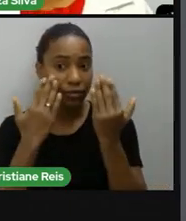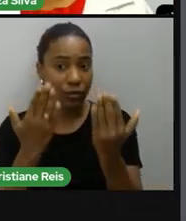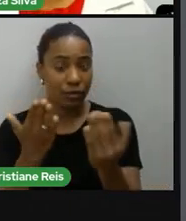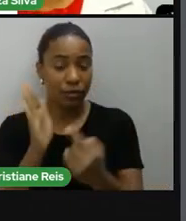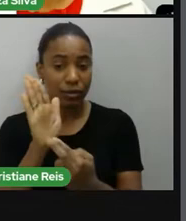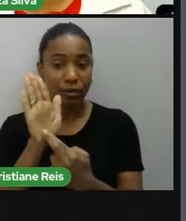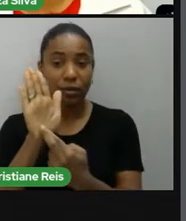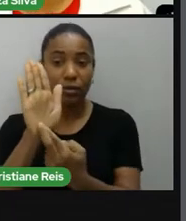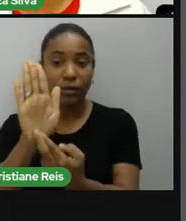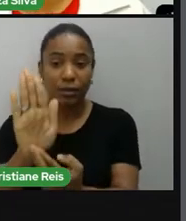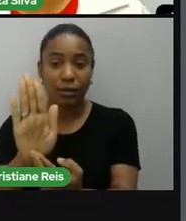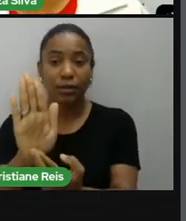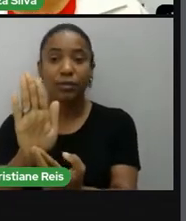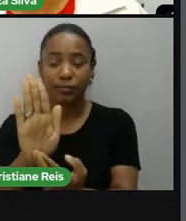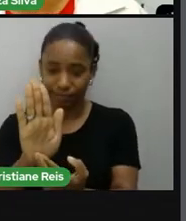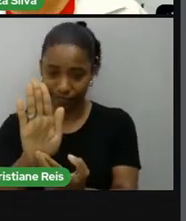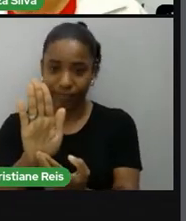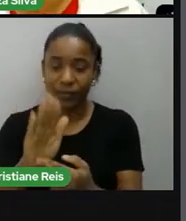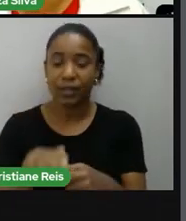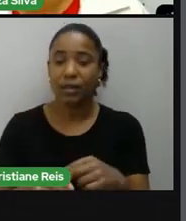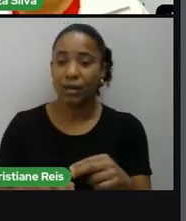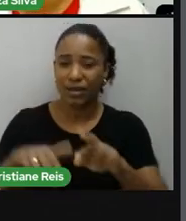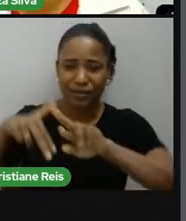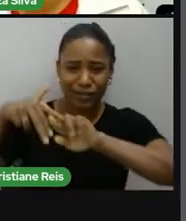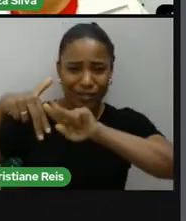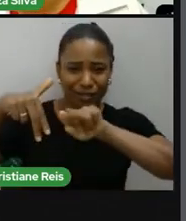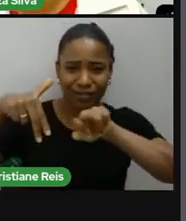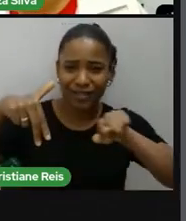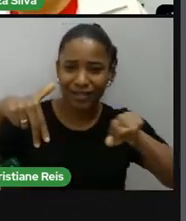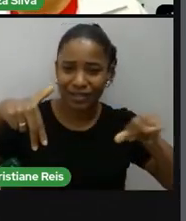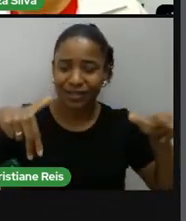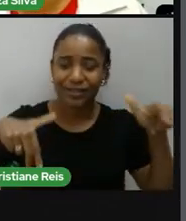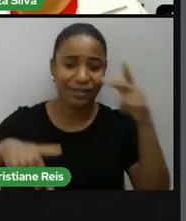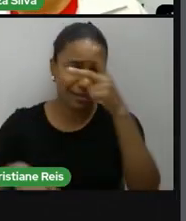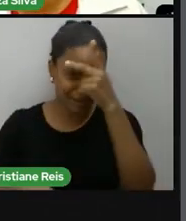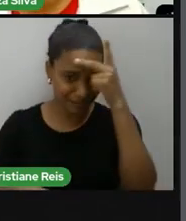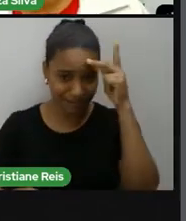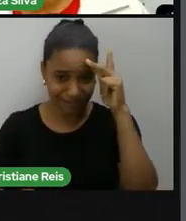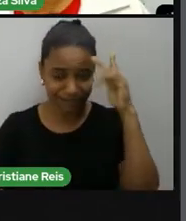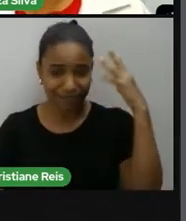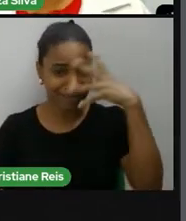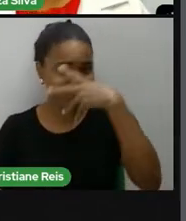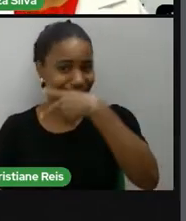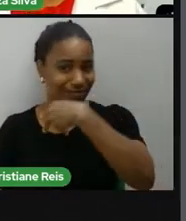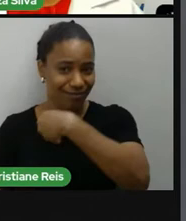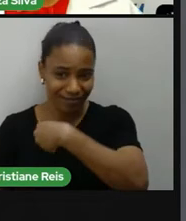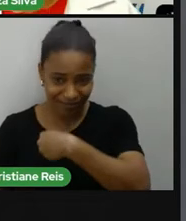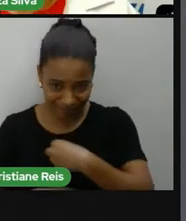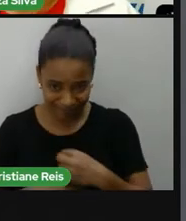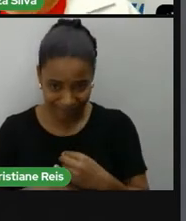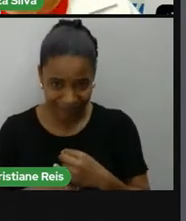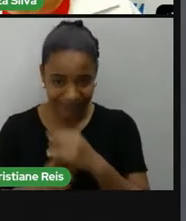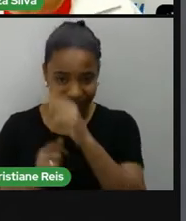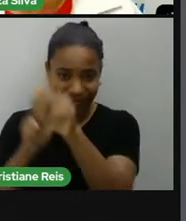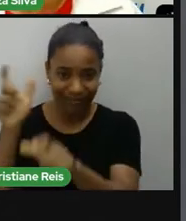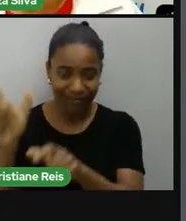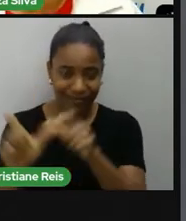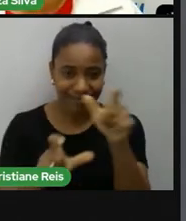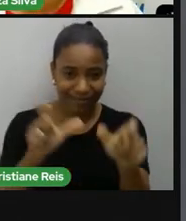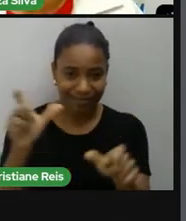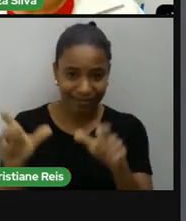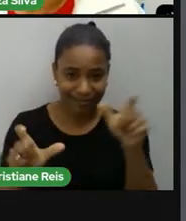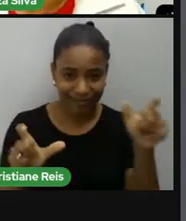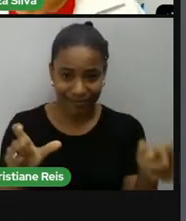diversidade da beleza humana. Não é verdade? Vamos olhar para cada uma delas.